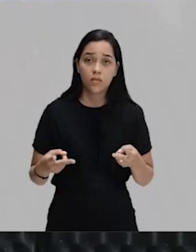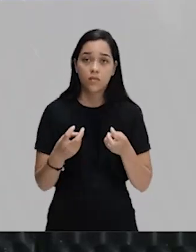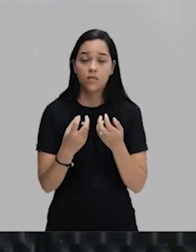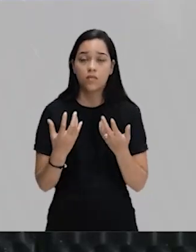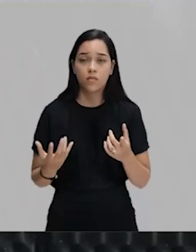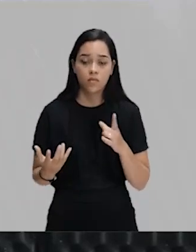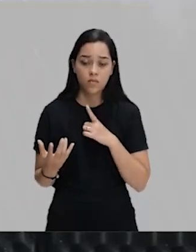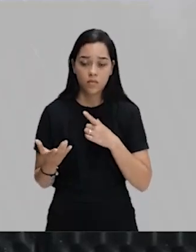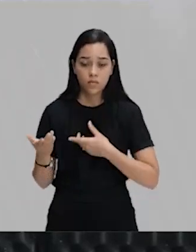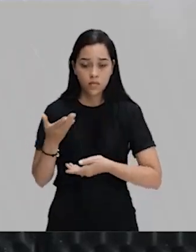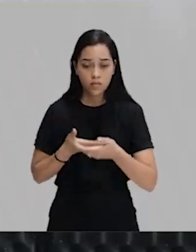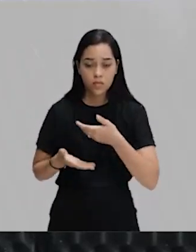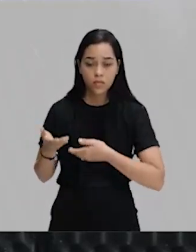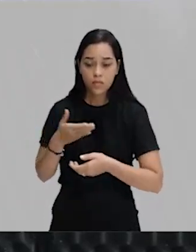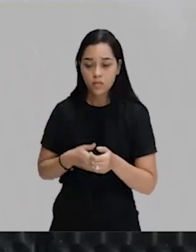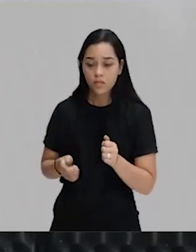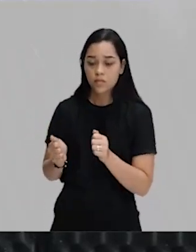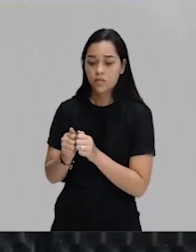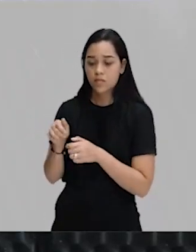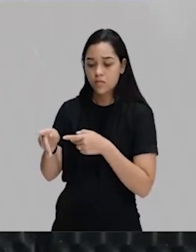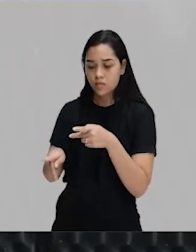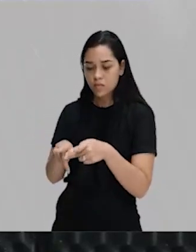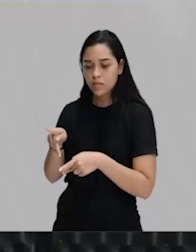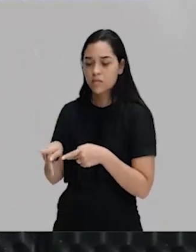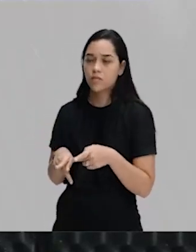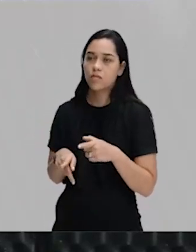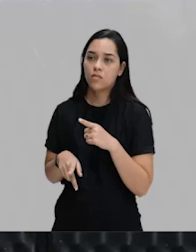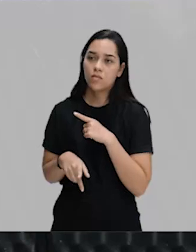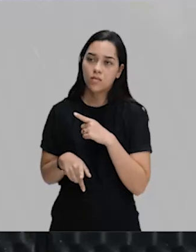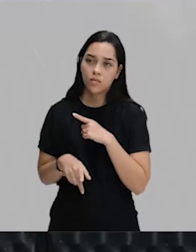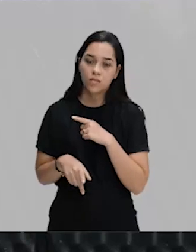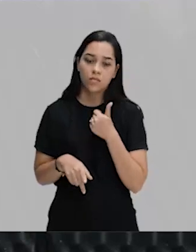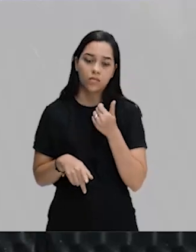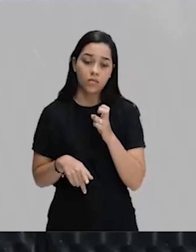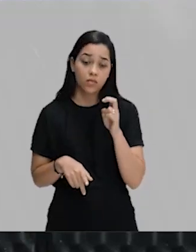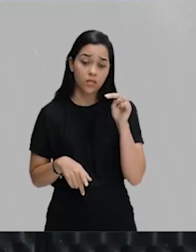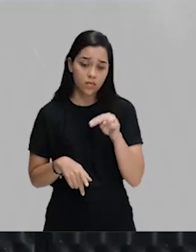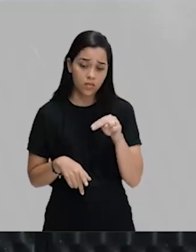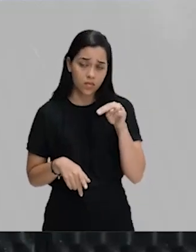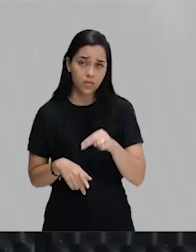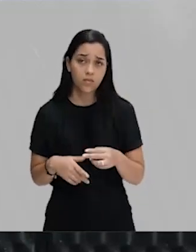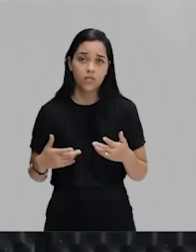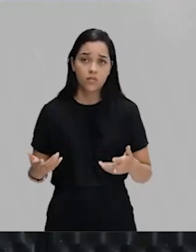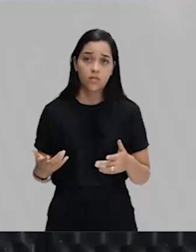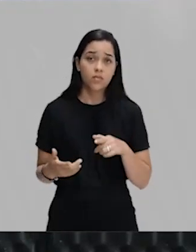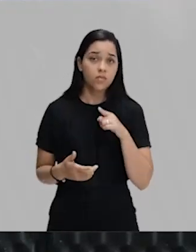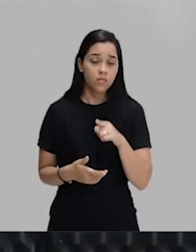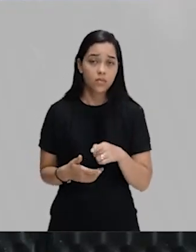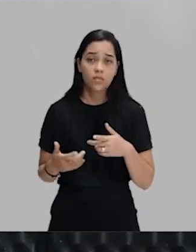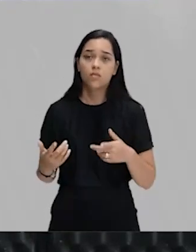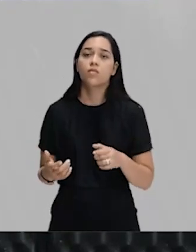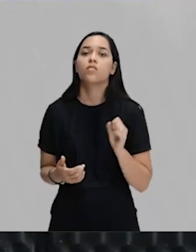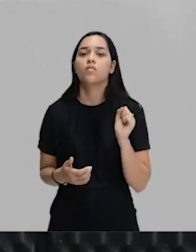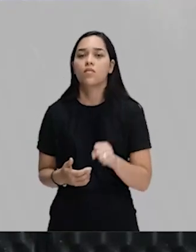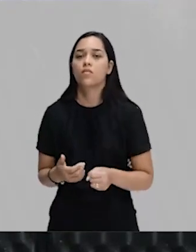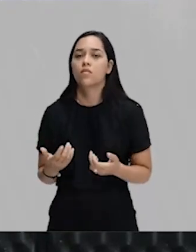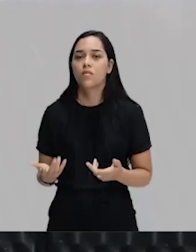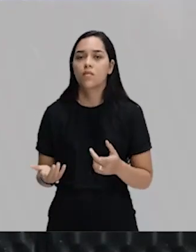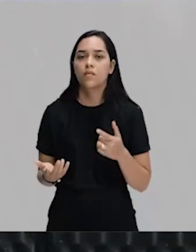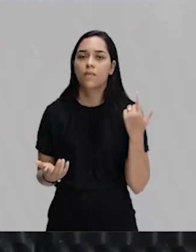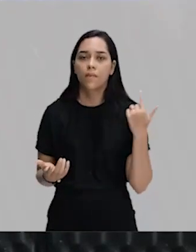o envolvimento popular no 15 de novembro, você simplesmente